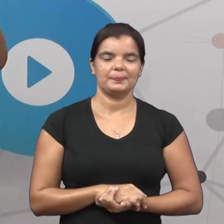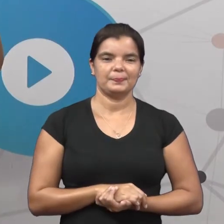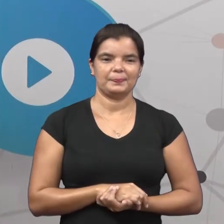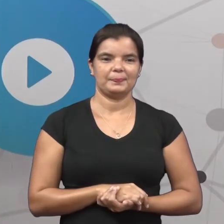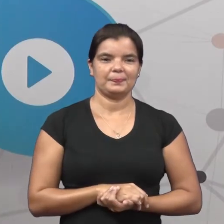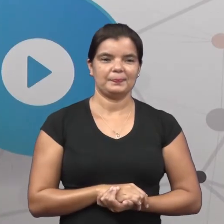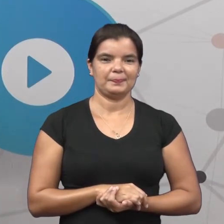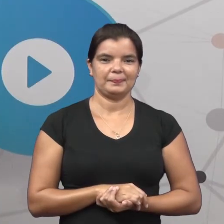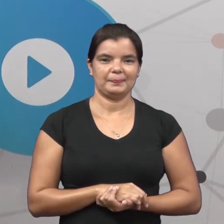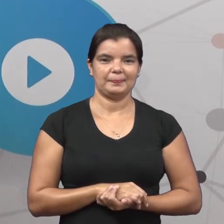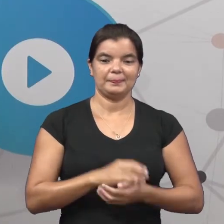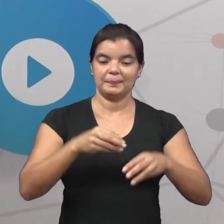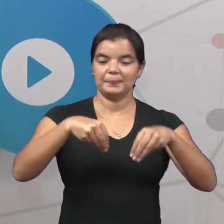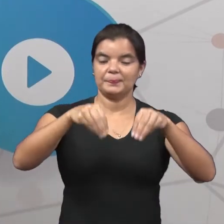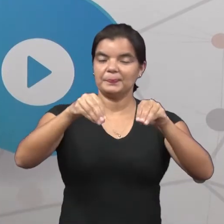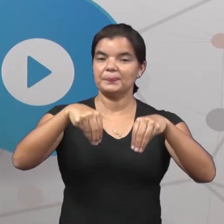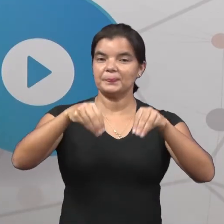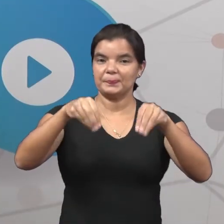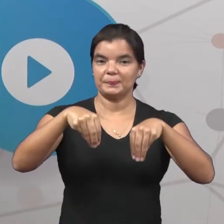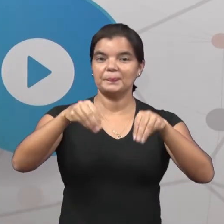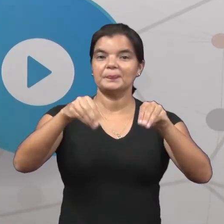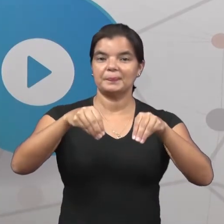Uma toalhinha.